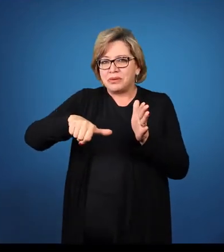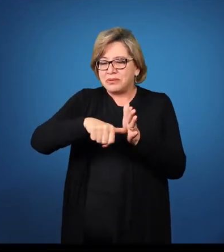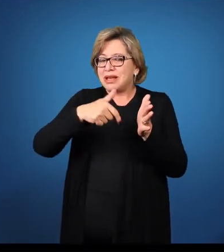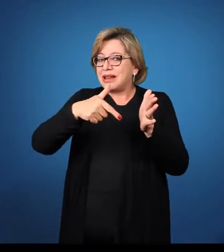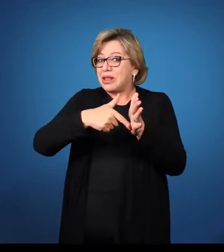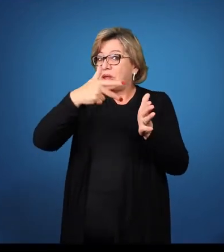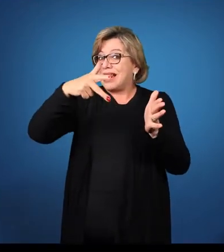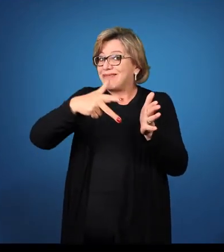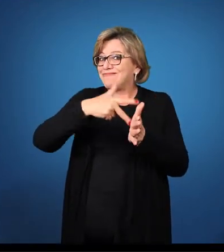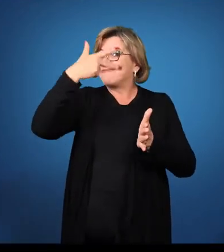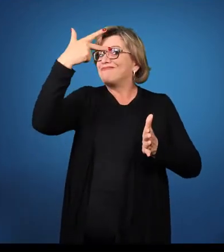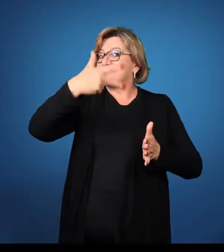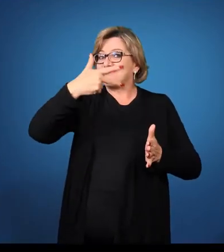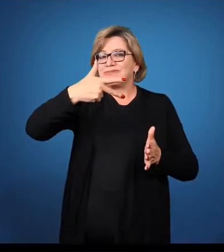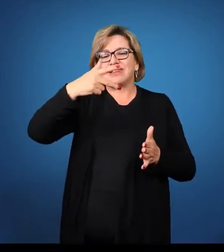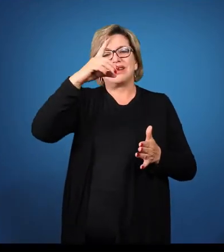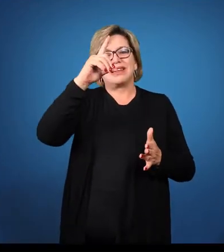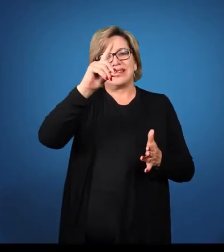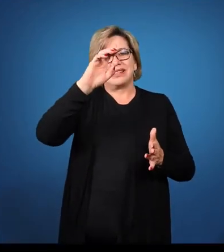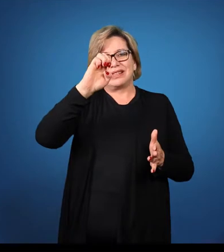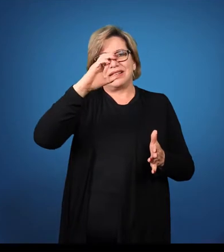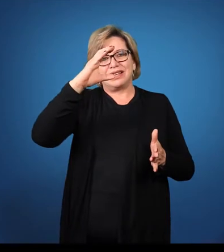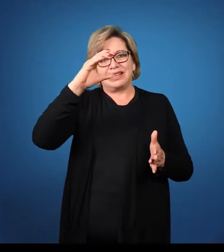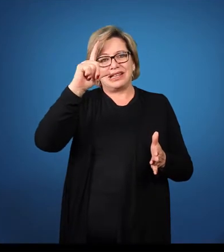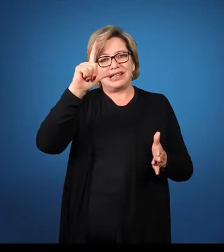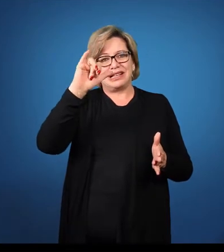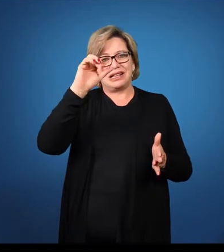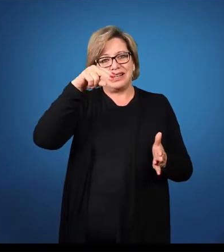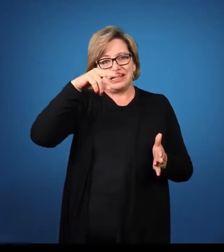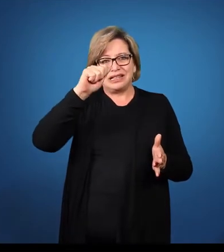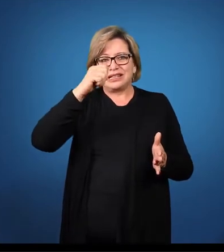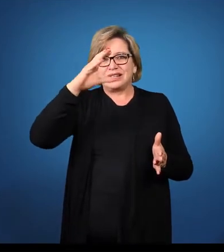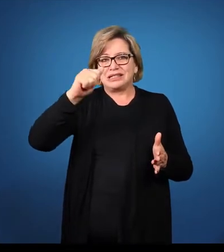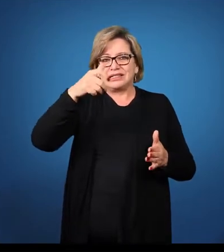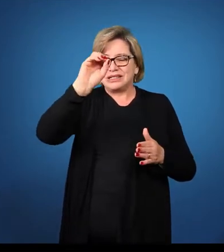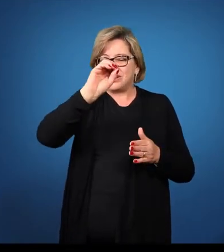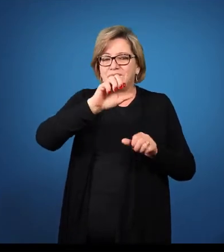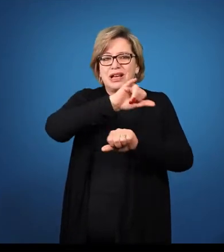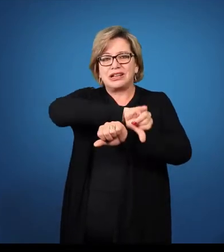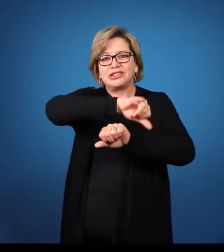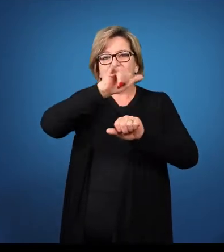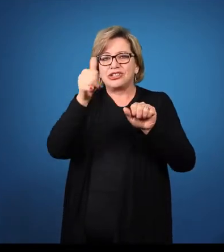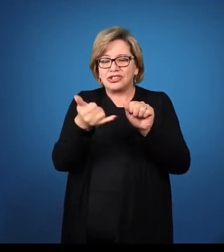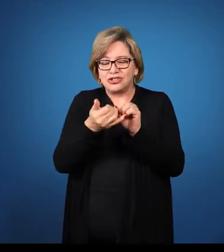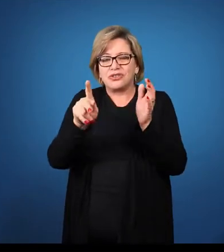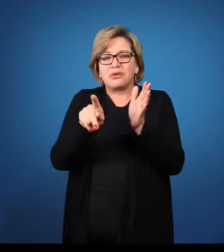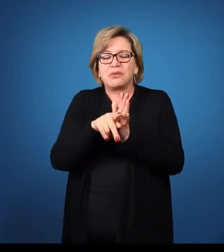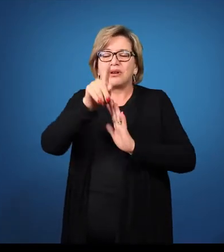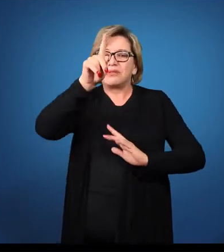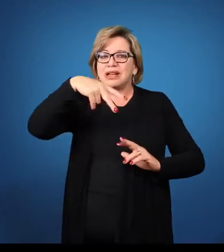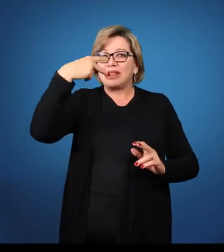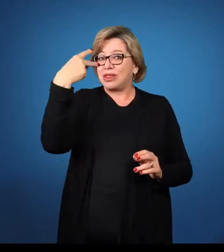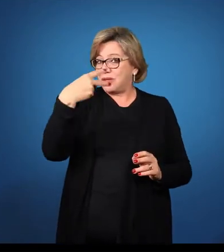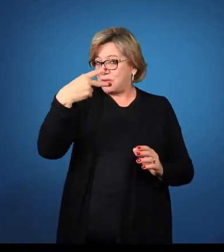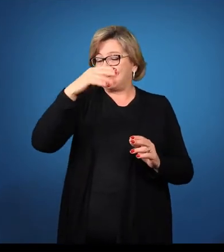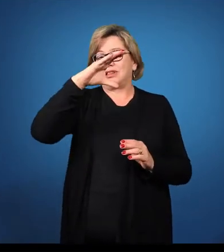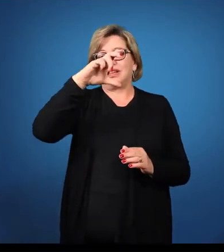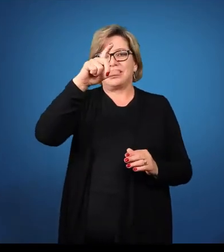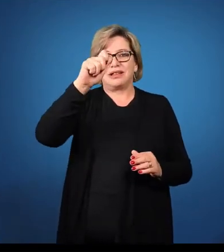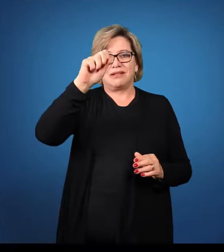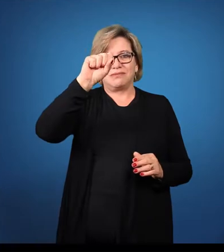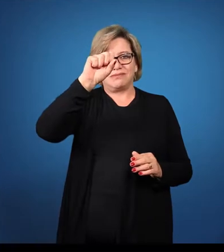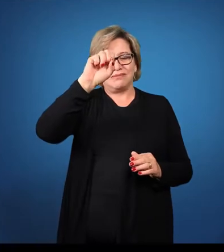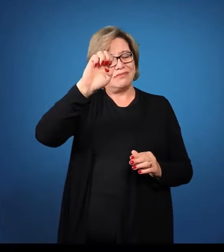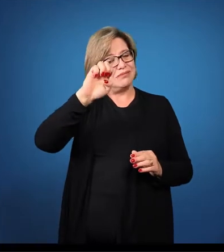adjetivo, ele é chamado de segunda classe, porque eles pertencem à